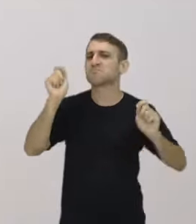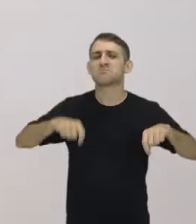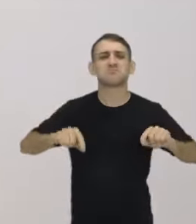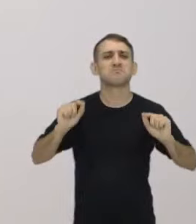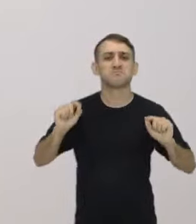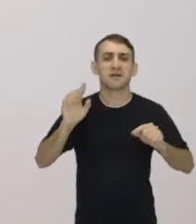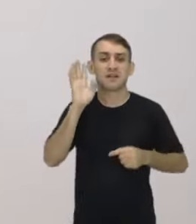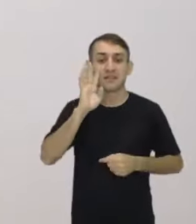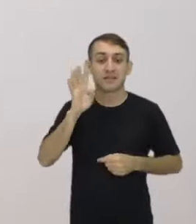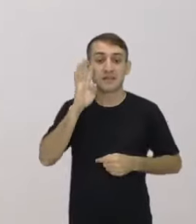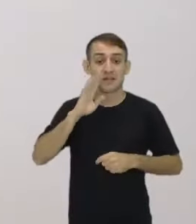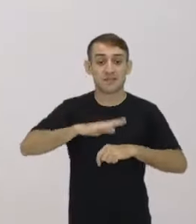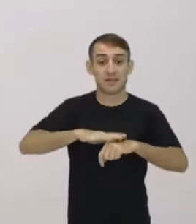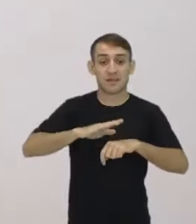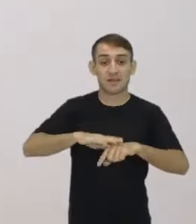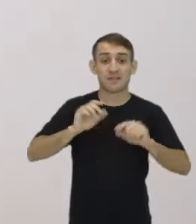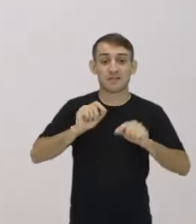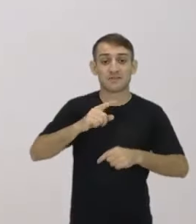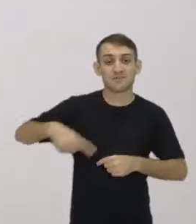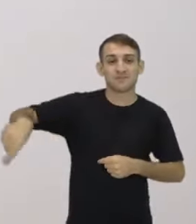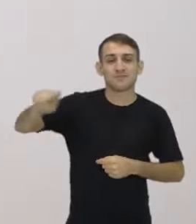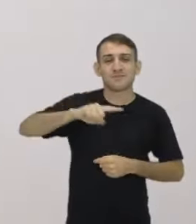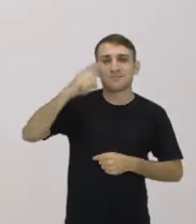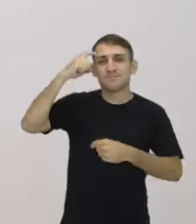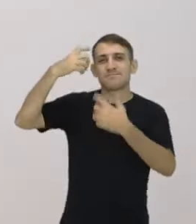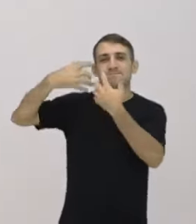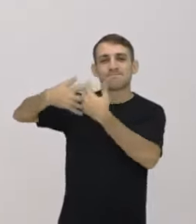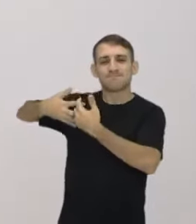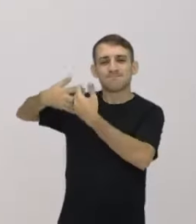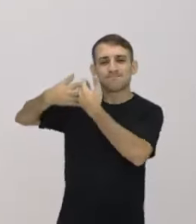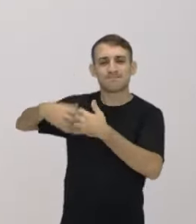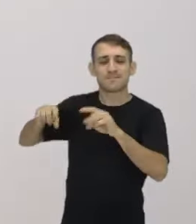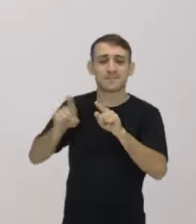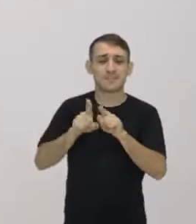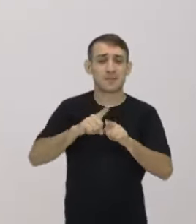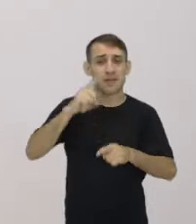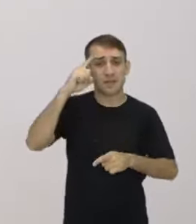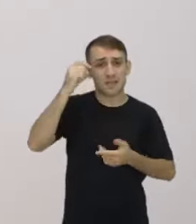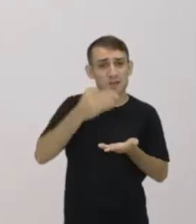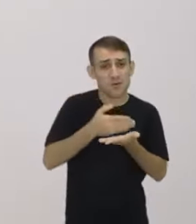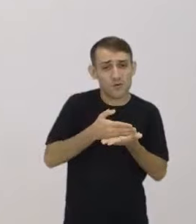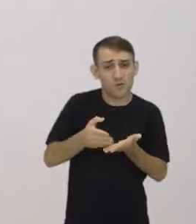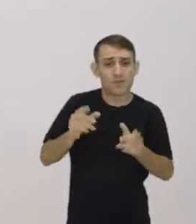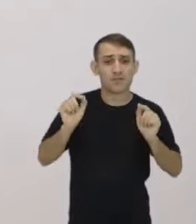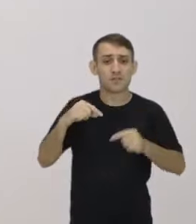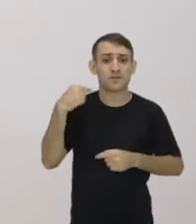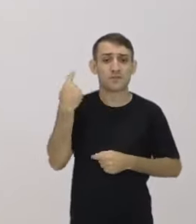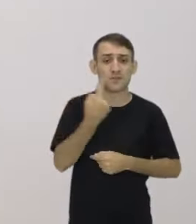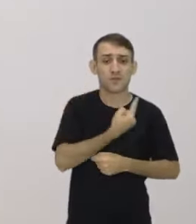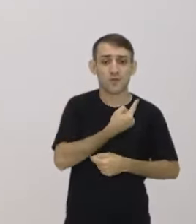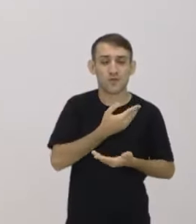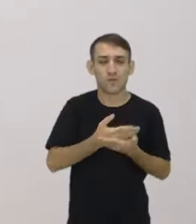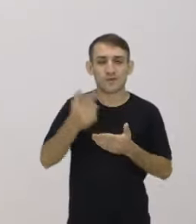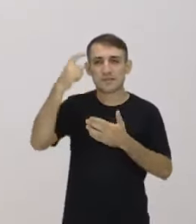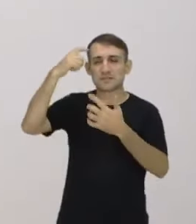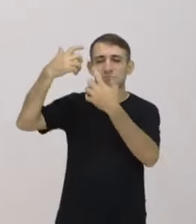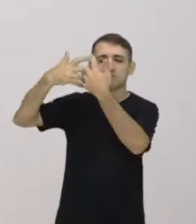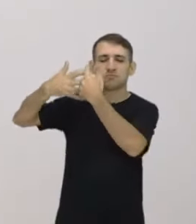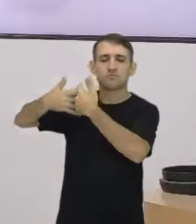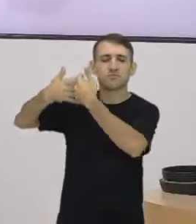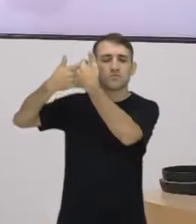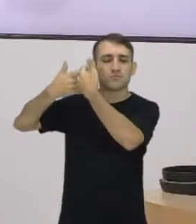bacana, né? E vai fazer vocês refletirem. E a ideia inicial é essa. Vamos começar a refletir.